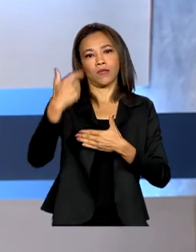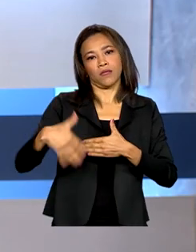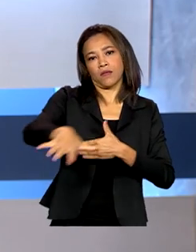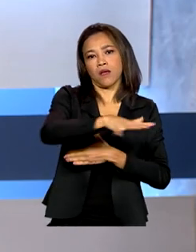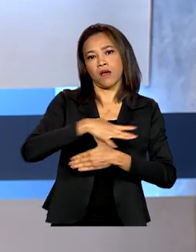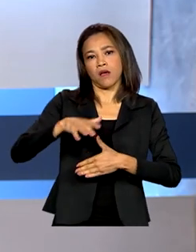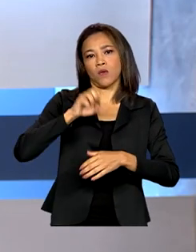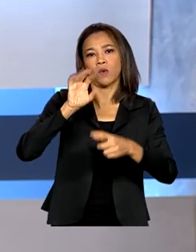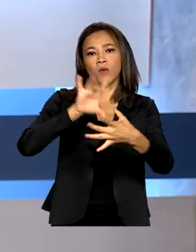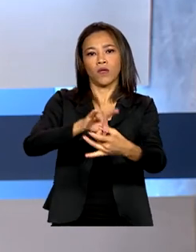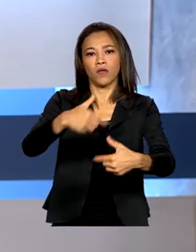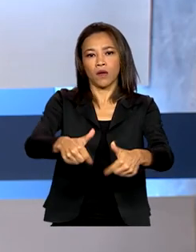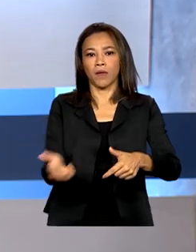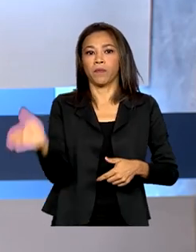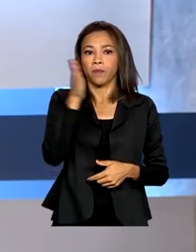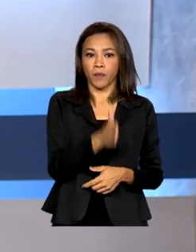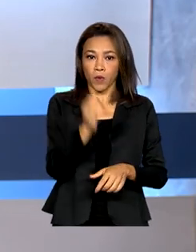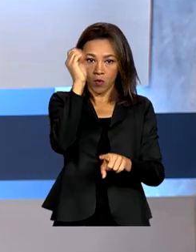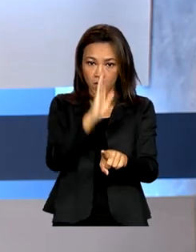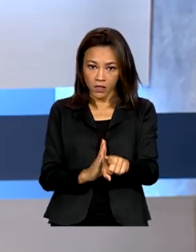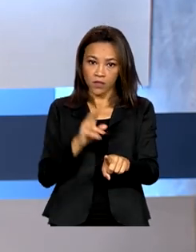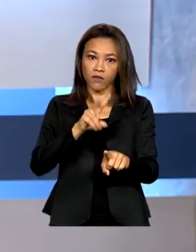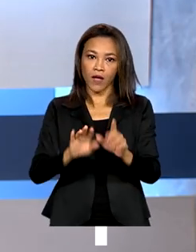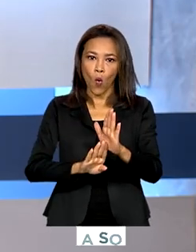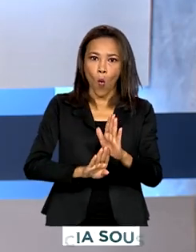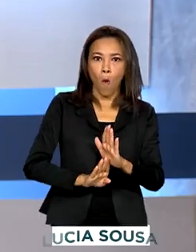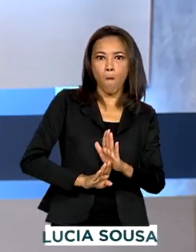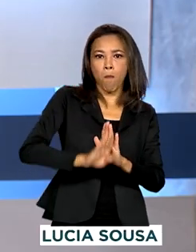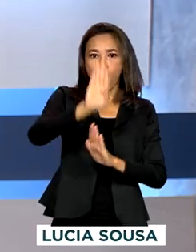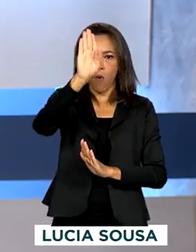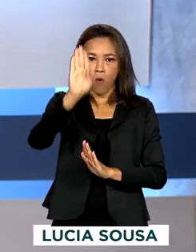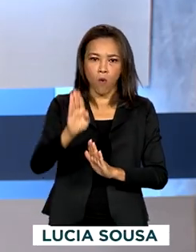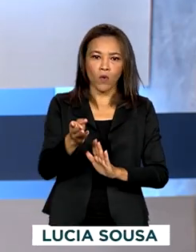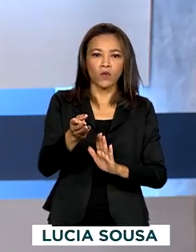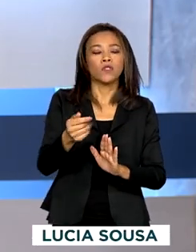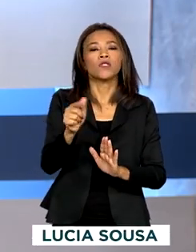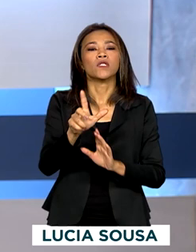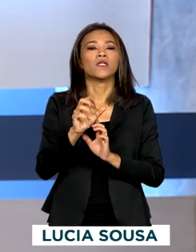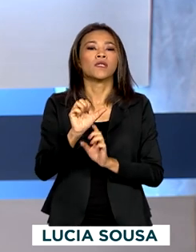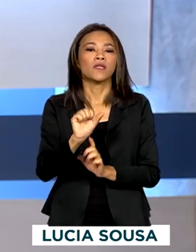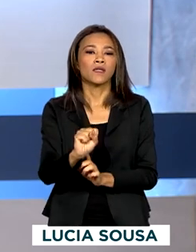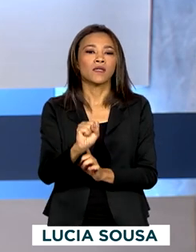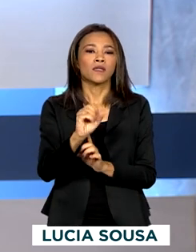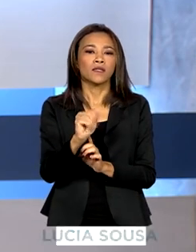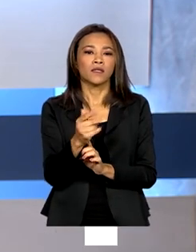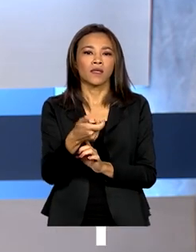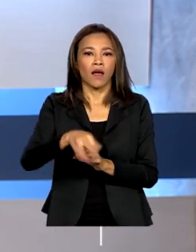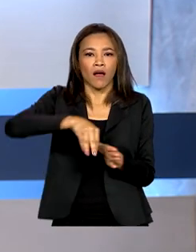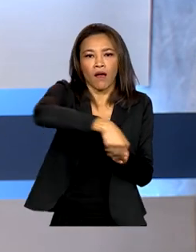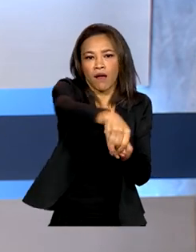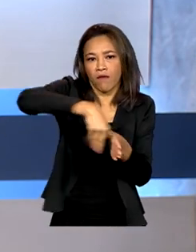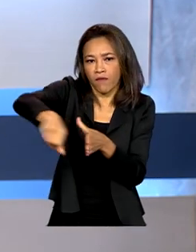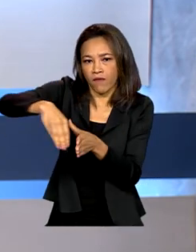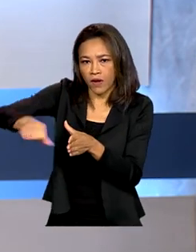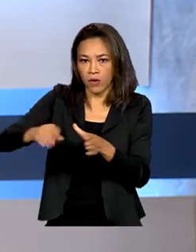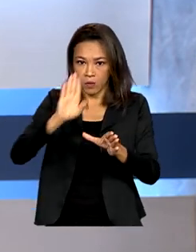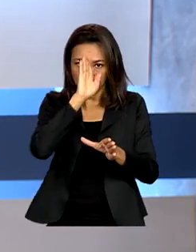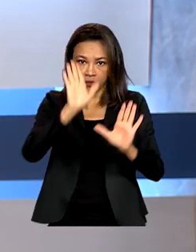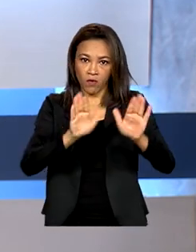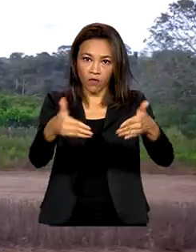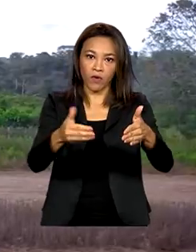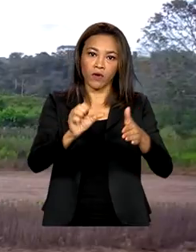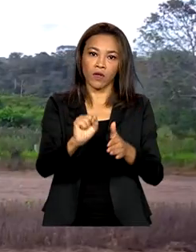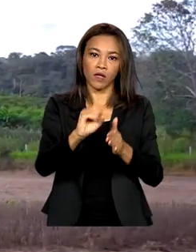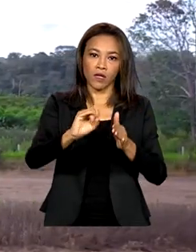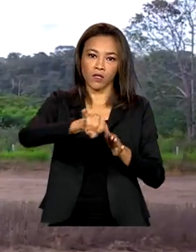O Brasil deve produzir uma safra recorde de grãos neste ano, com destaque para a soja. Os dados são da Conab.